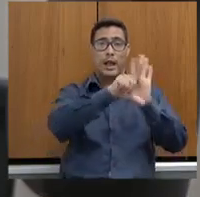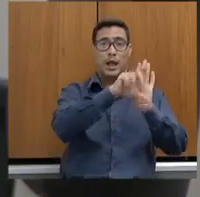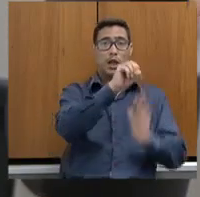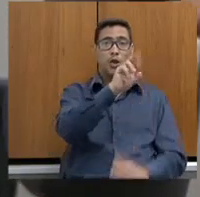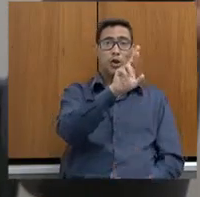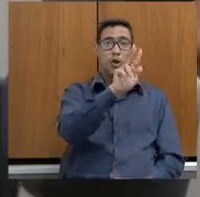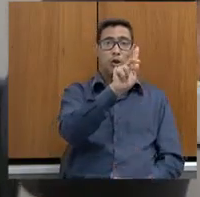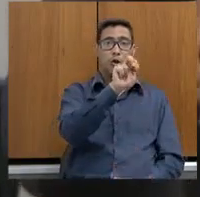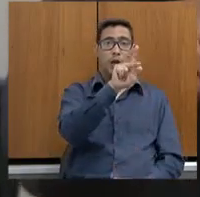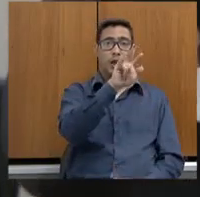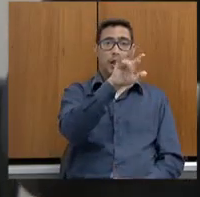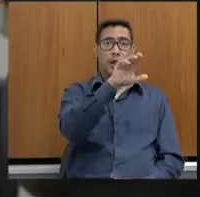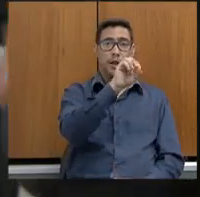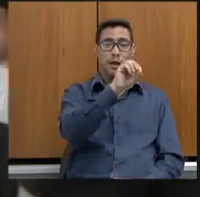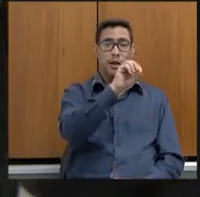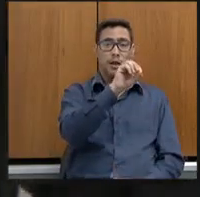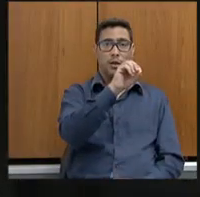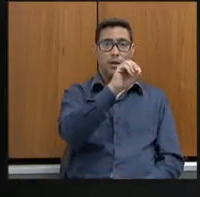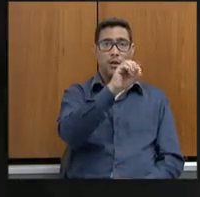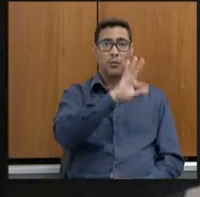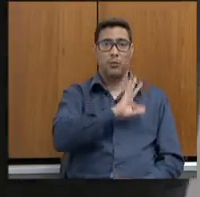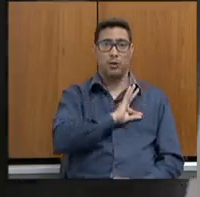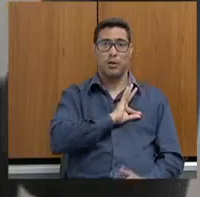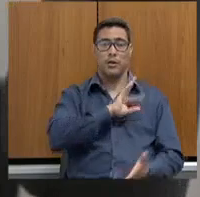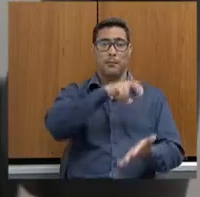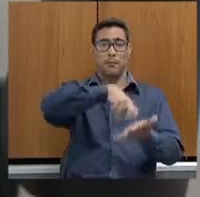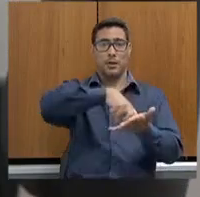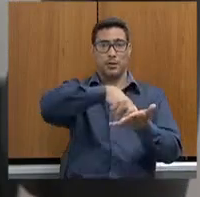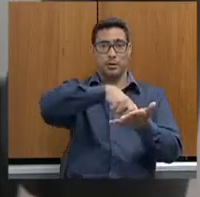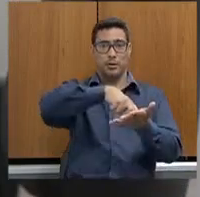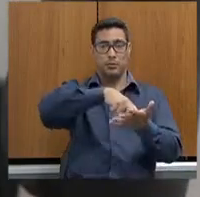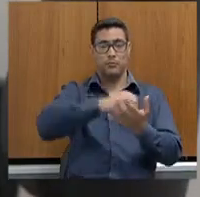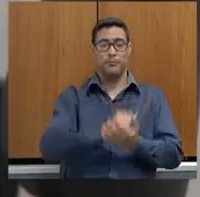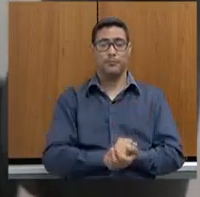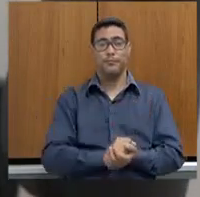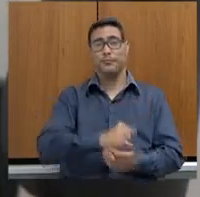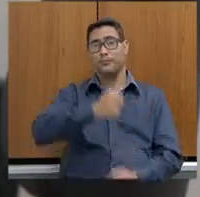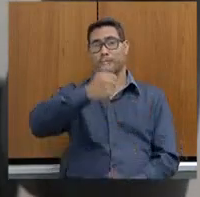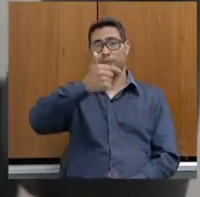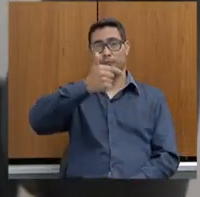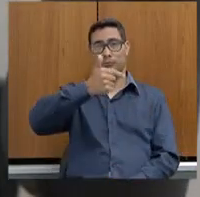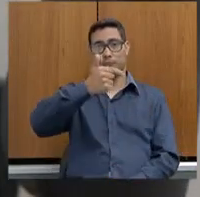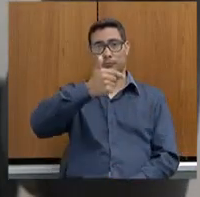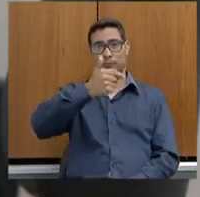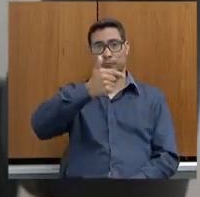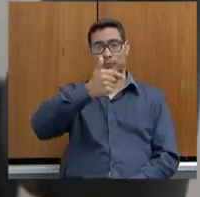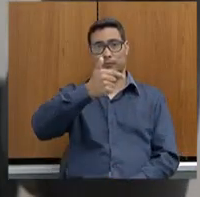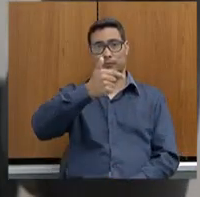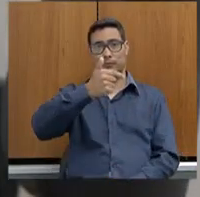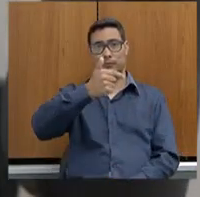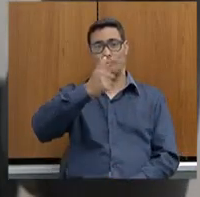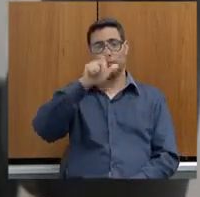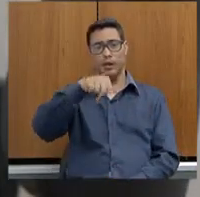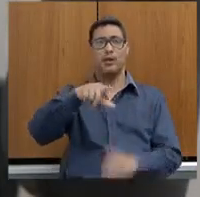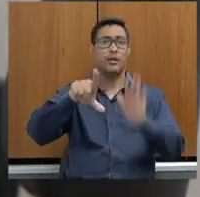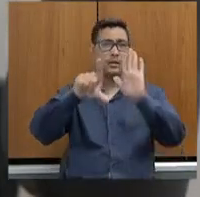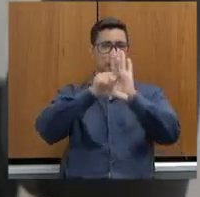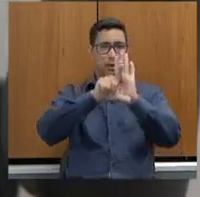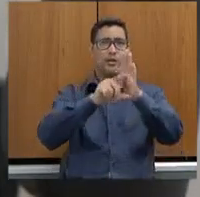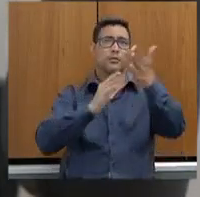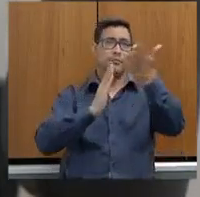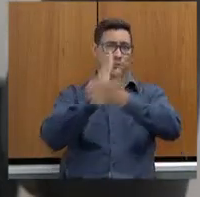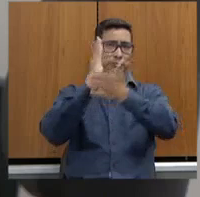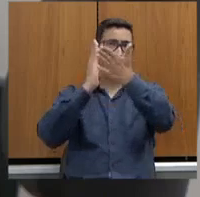Essa é a mais cobrada por todos nós. Segundo, nós temos leis aprovadas aqui, inclusive